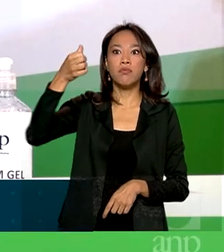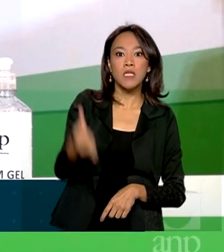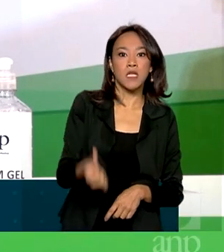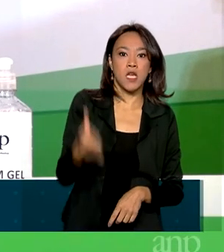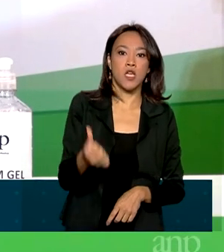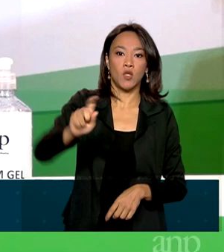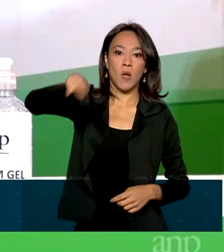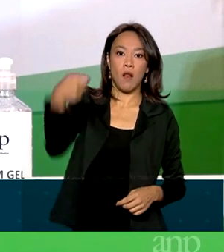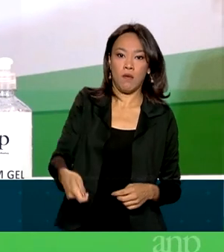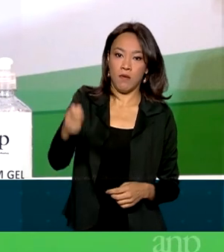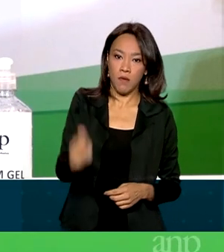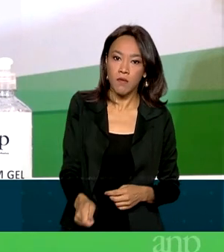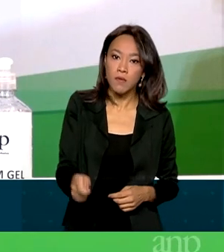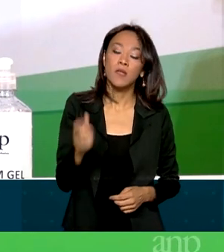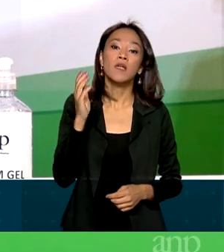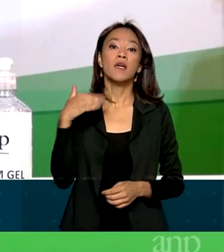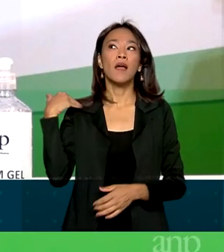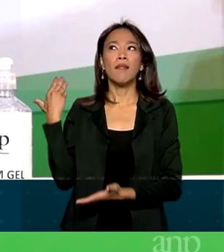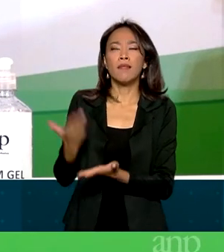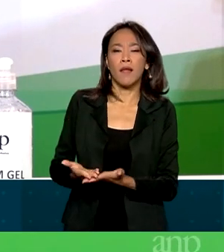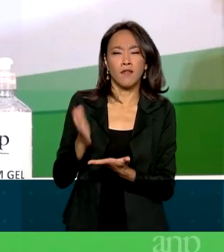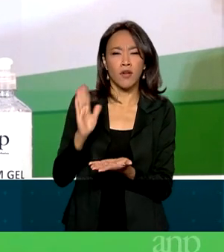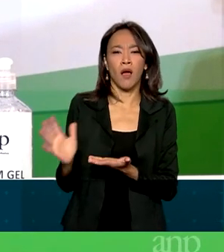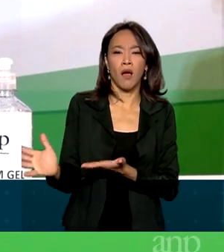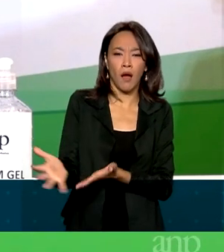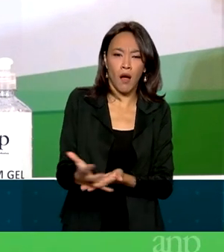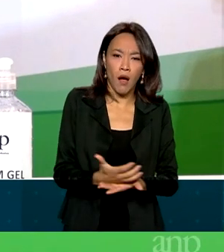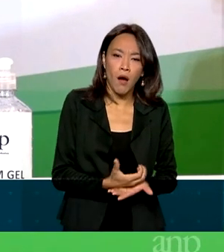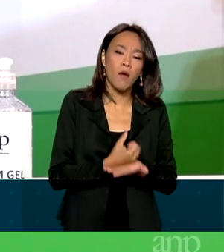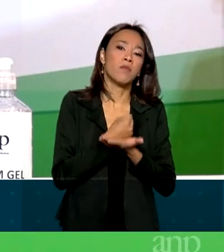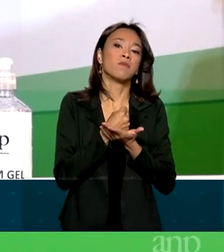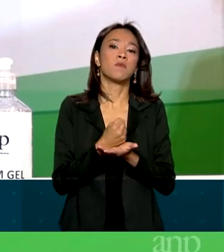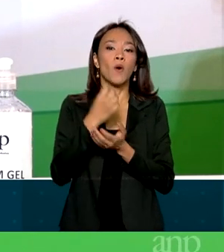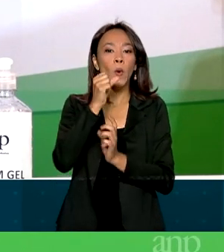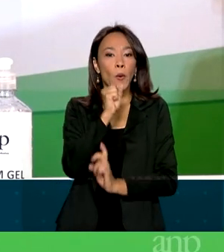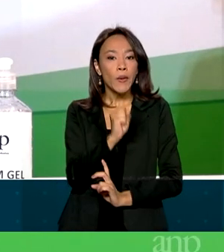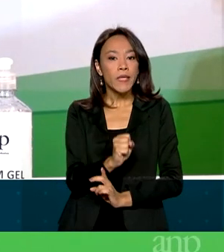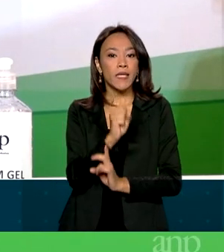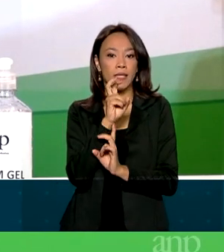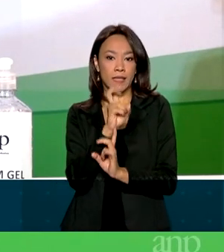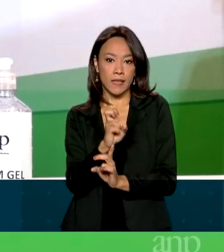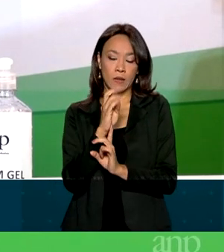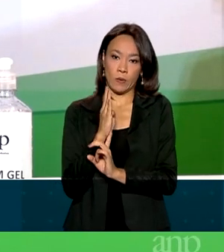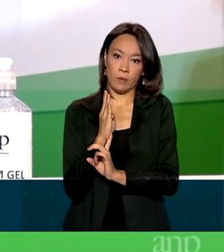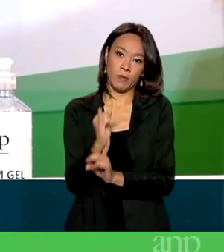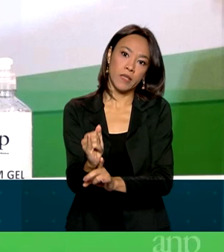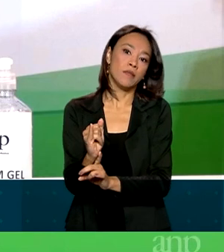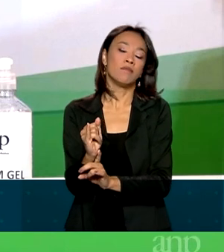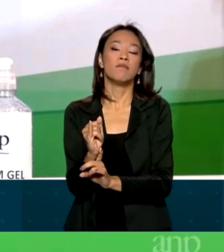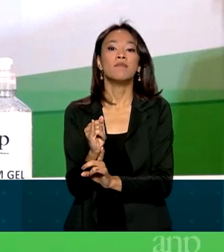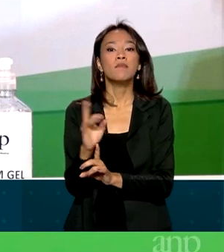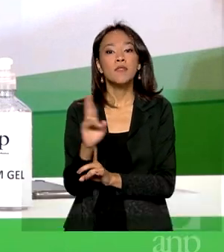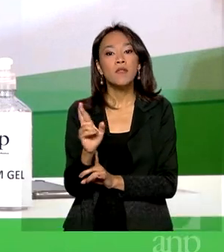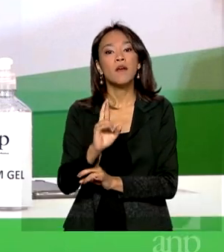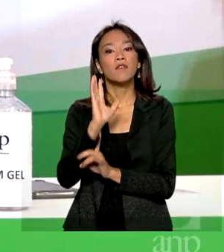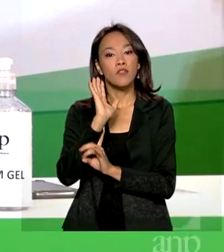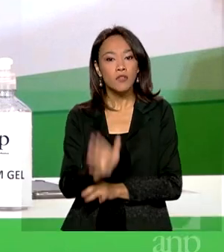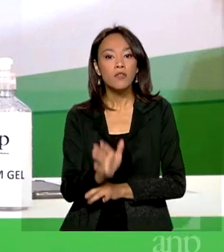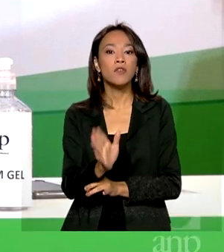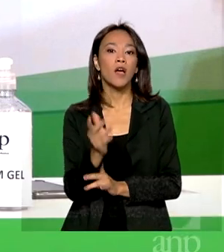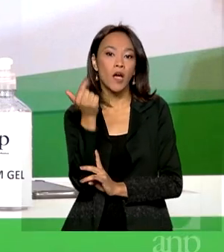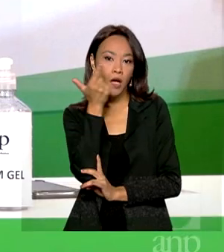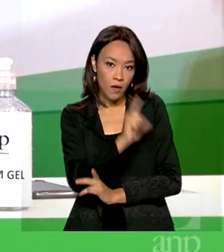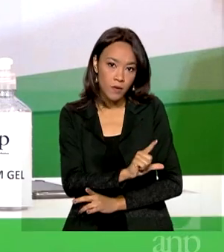arrecadamos cerca de R$ 85 bilhões em bônus de assinatura